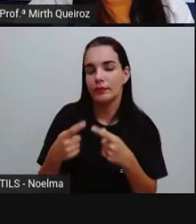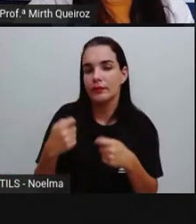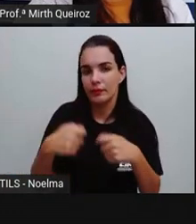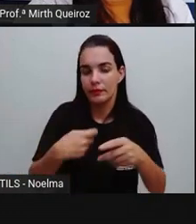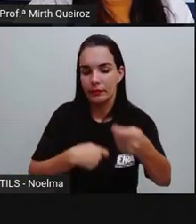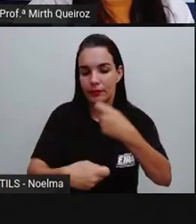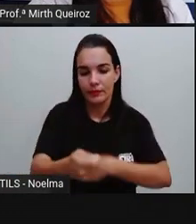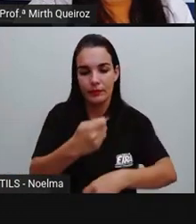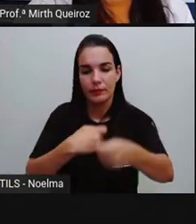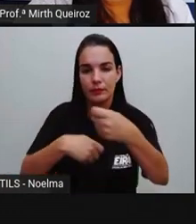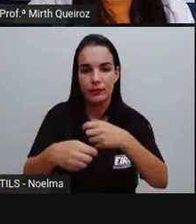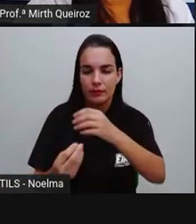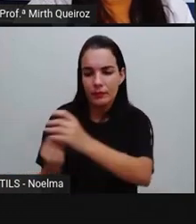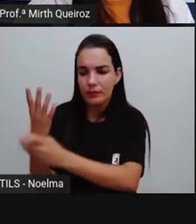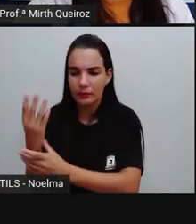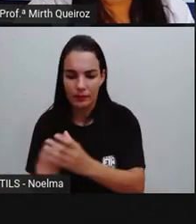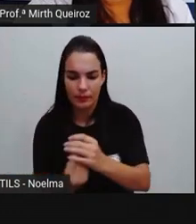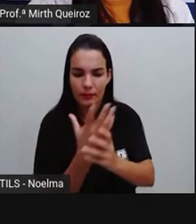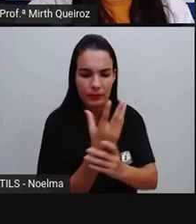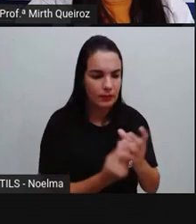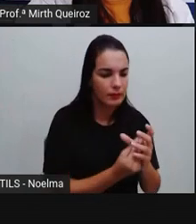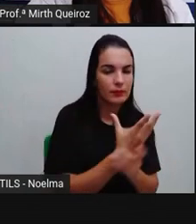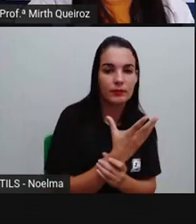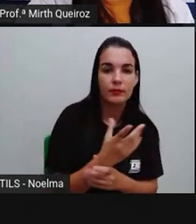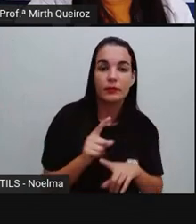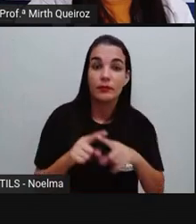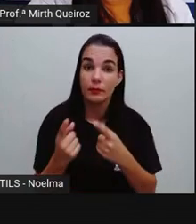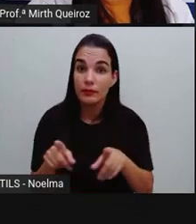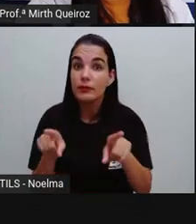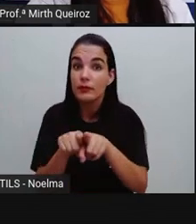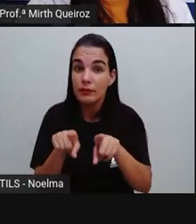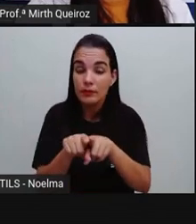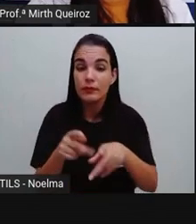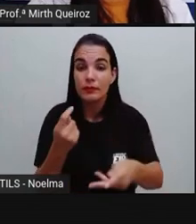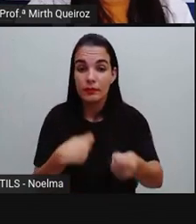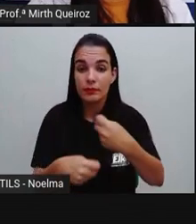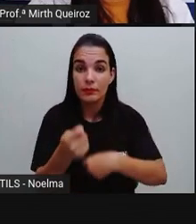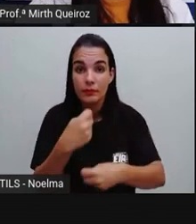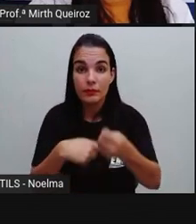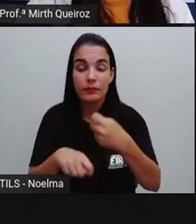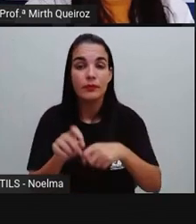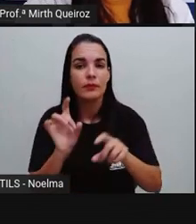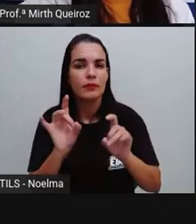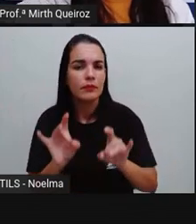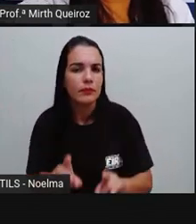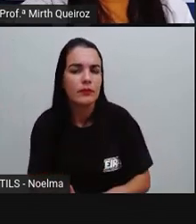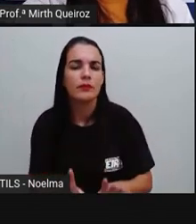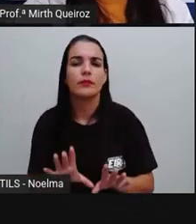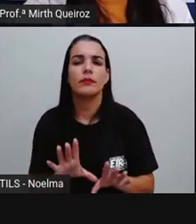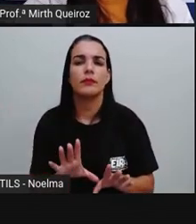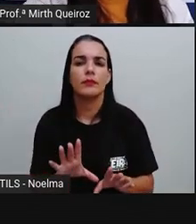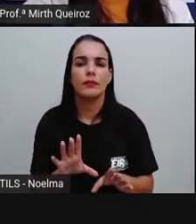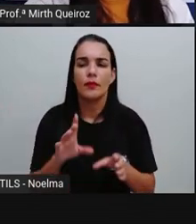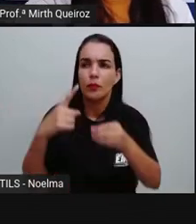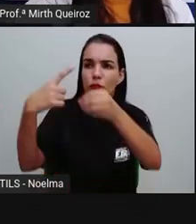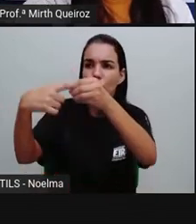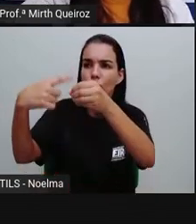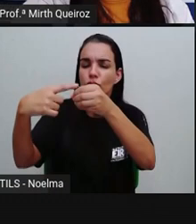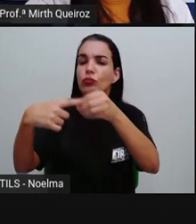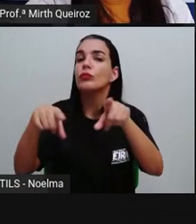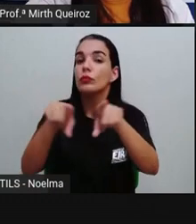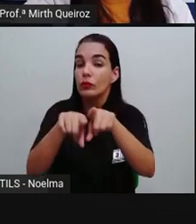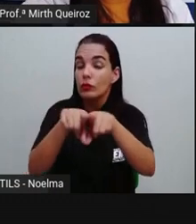dos comércios que foram surgindo. Então, esse comércio não acontecia somente com o exterior, mas ali,